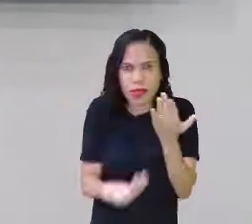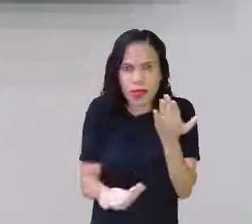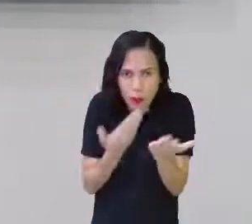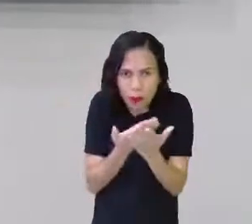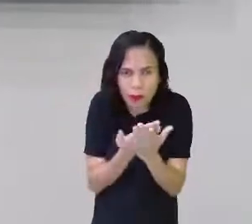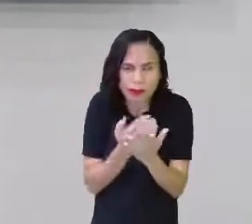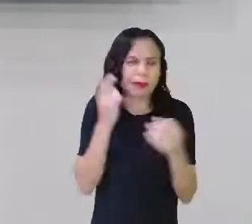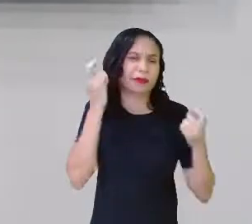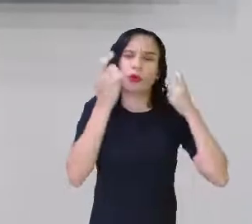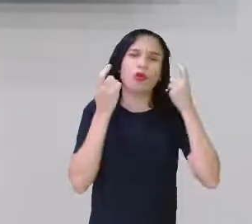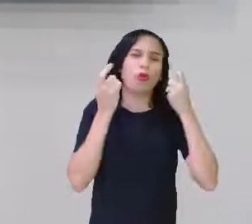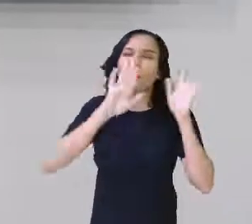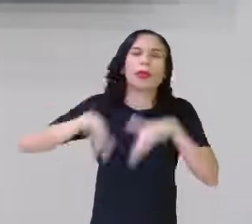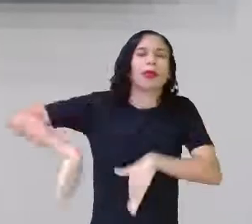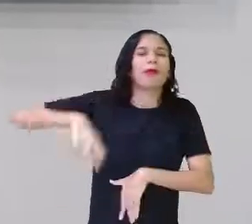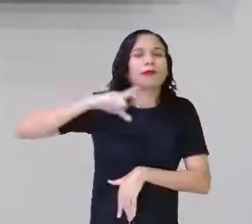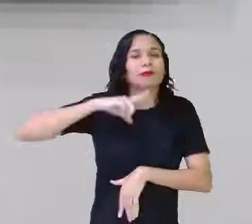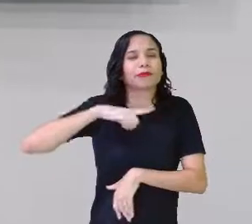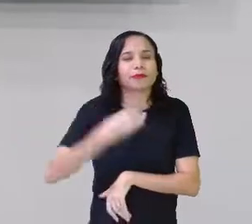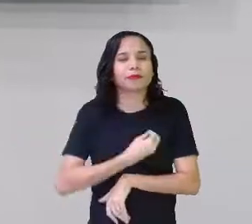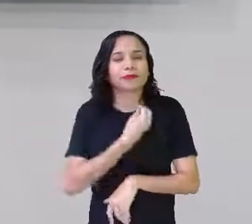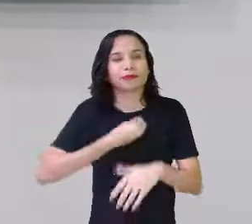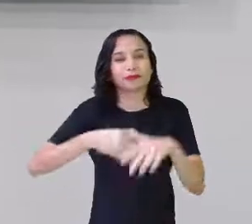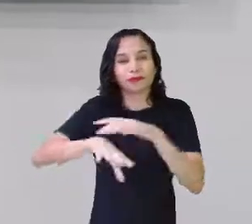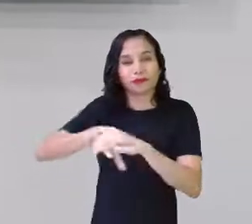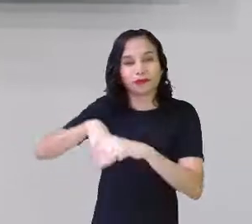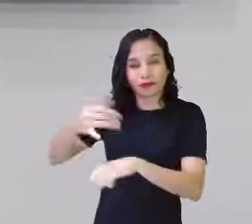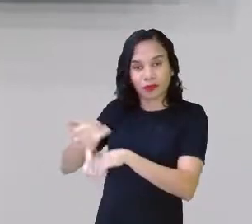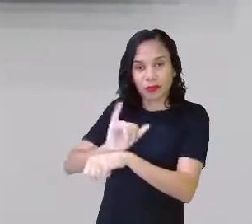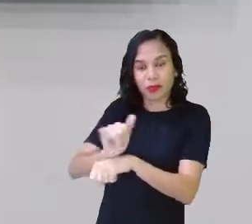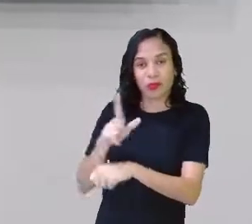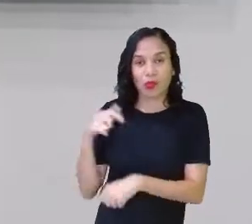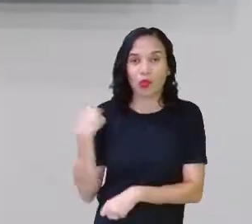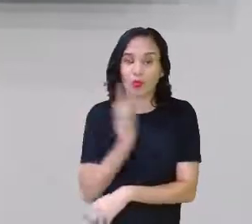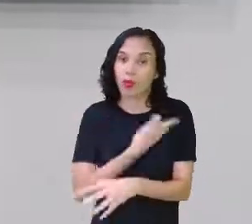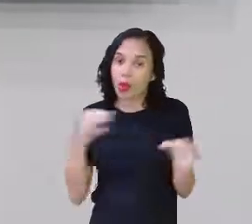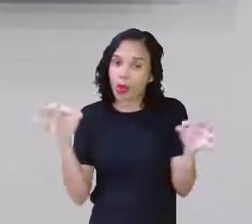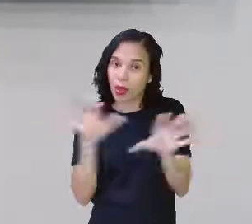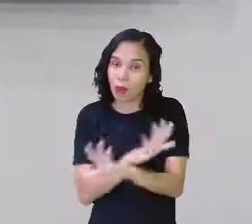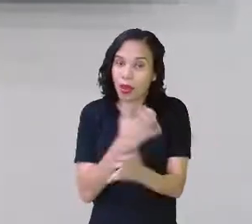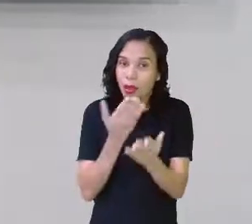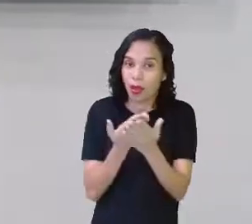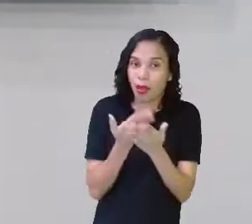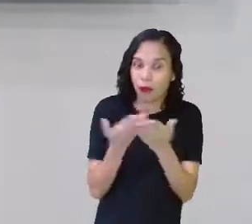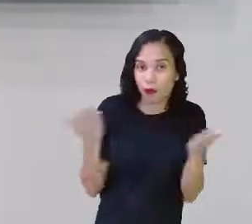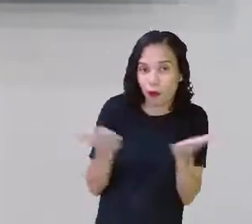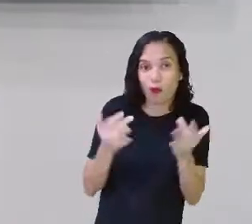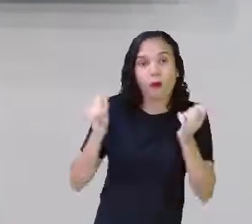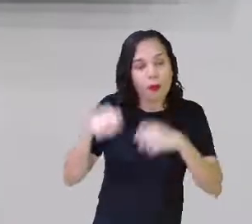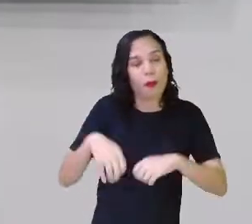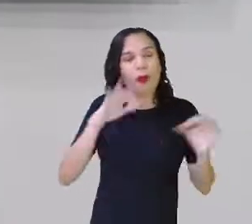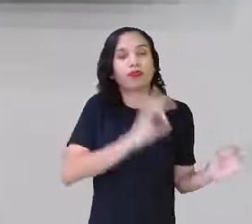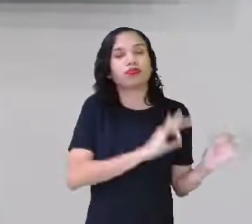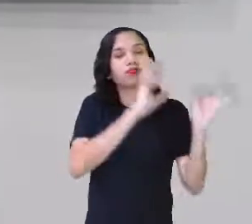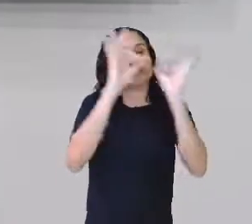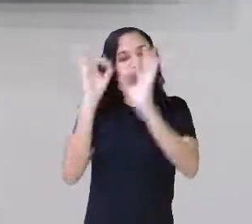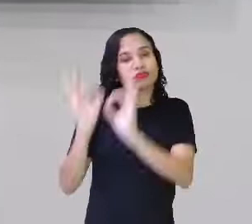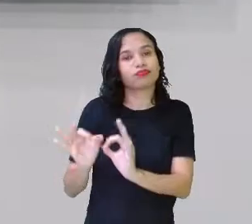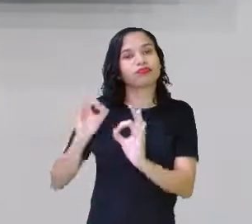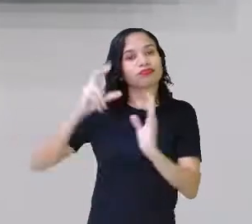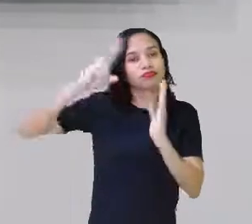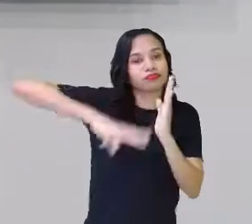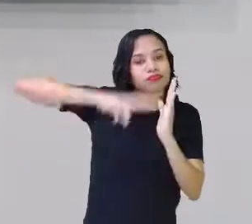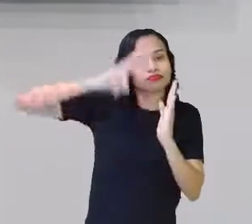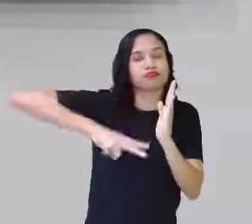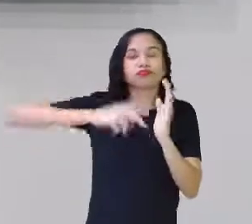não se preocupe, ela está disponível lá no canal do YouTube. Quando terminar aqui a terceira aula de hoje, você pode ir lá acessar e vai assisti-la e